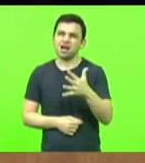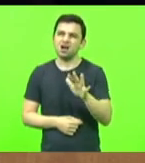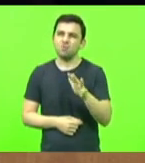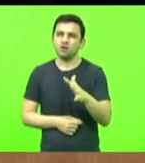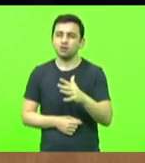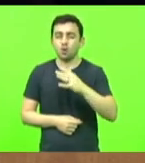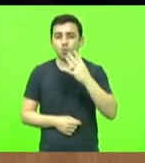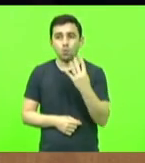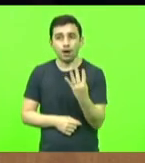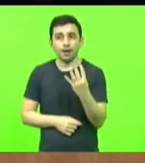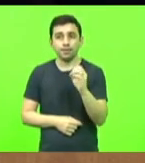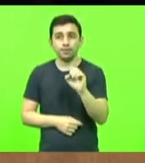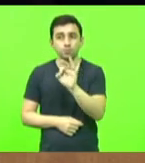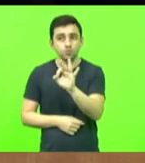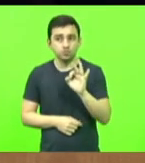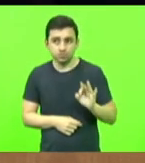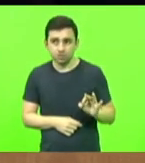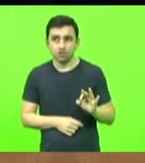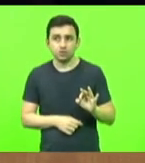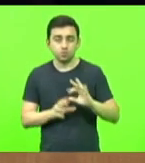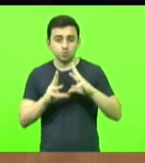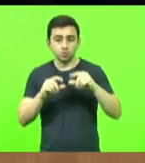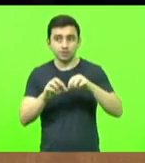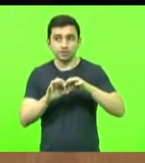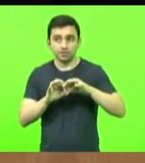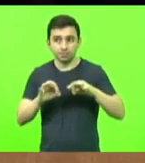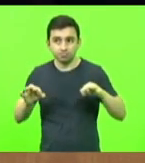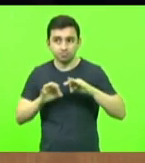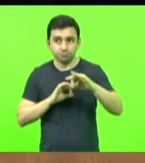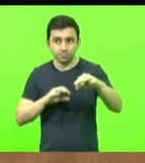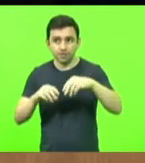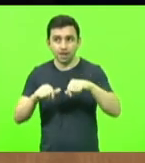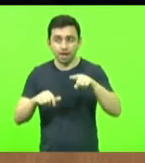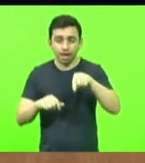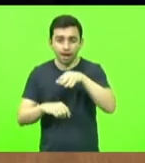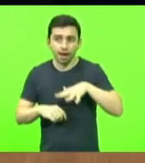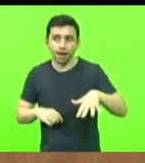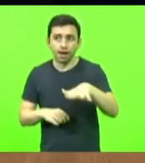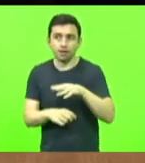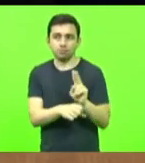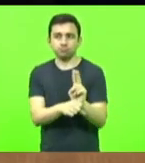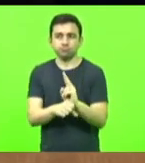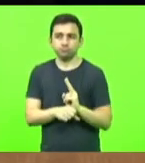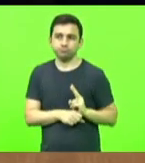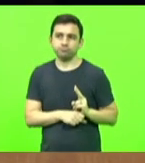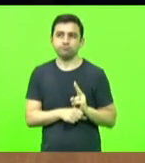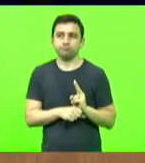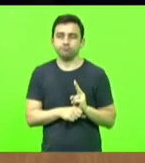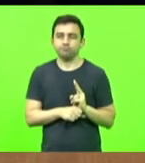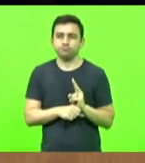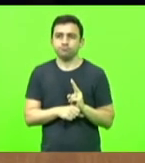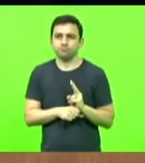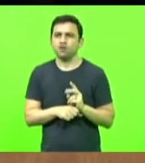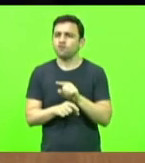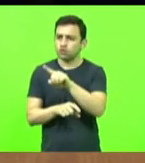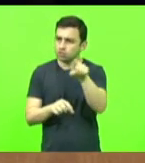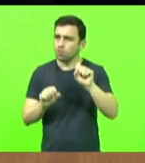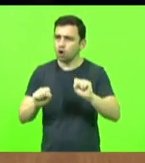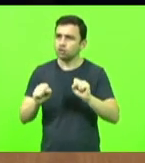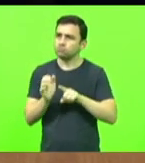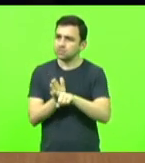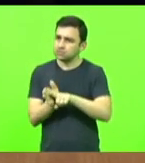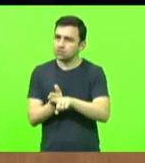40% do nosso território em áreas preservadas. Podem pesquisar.